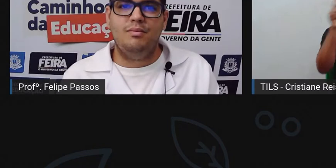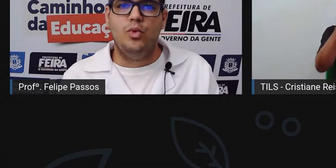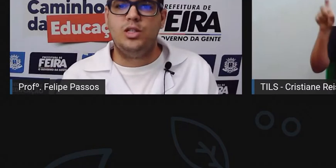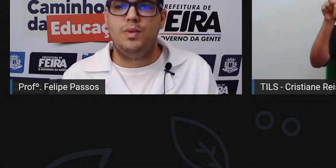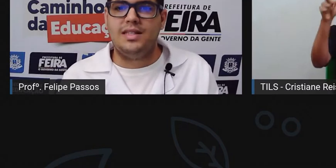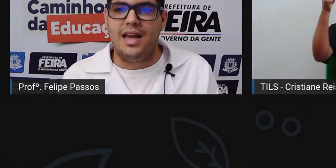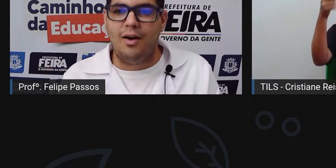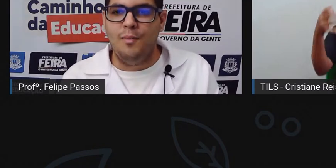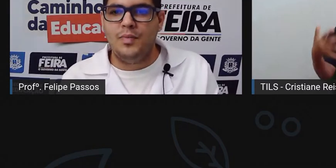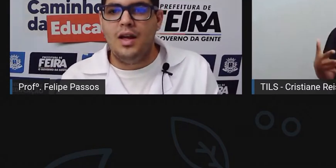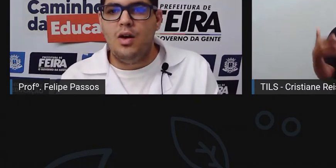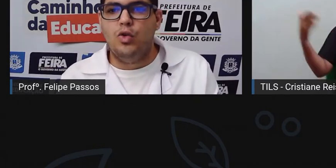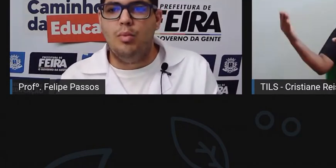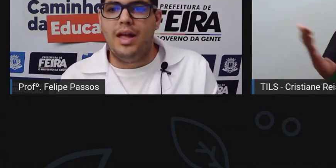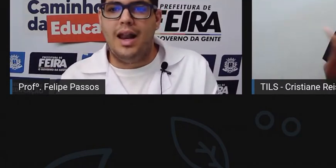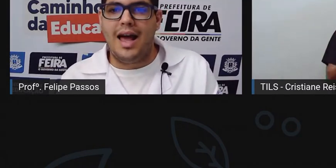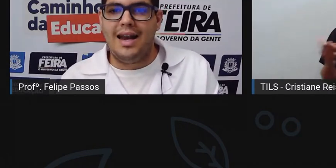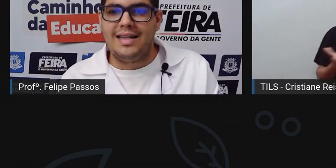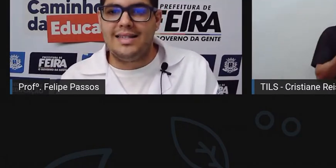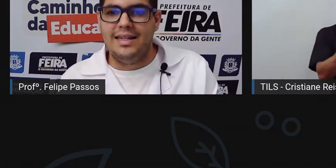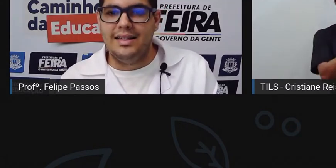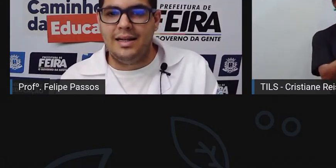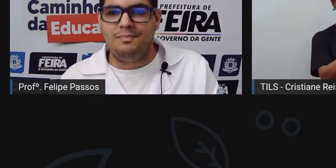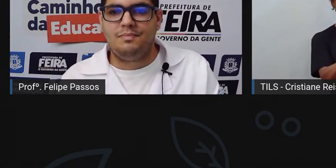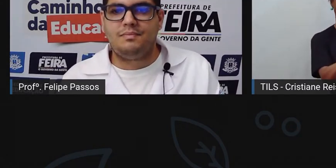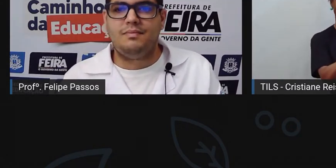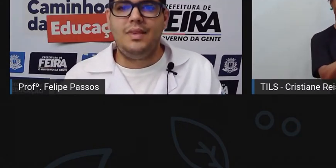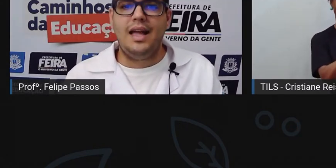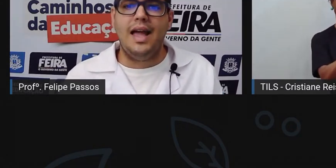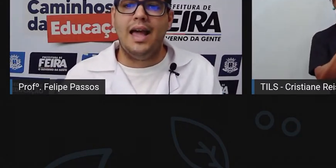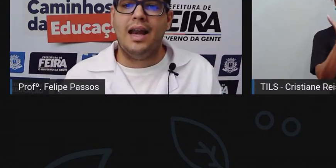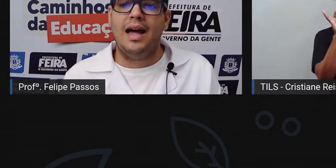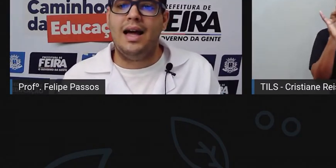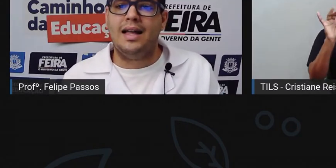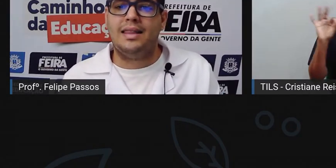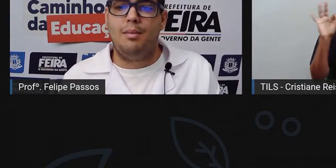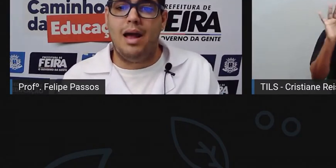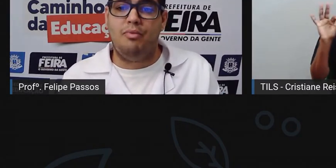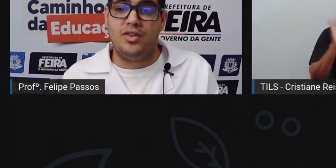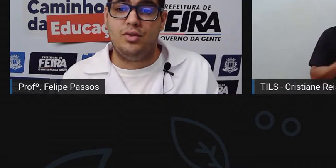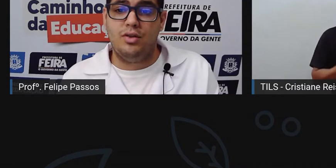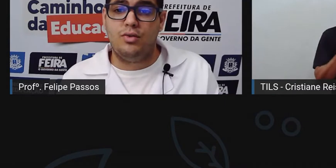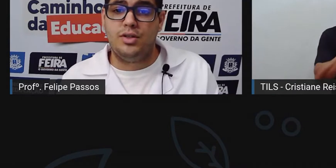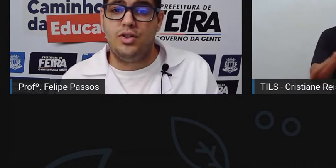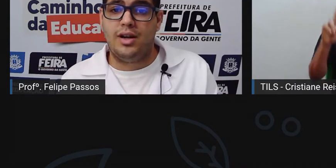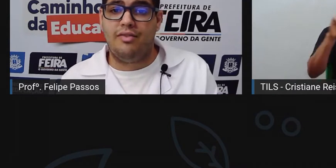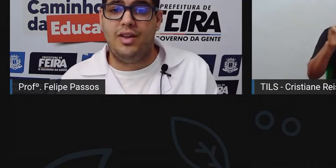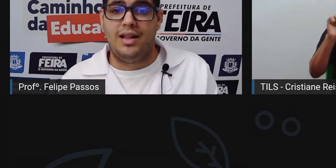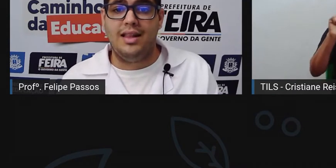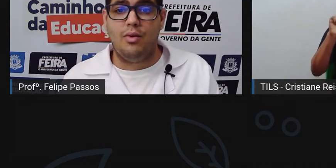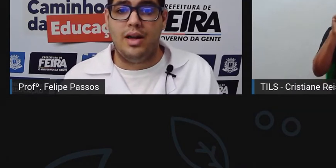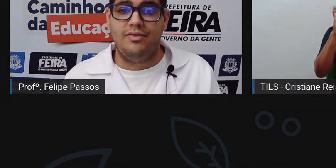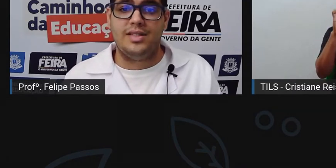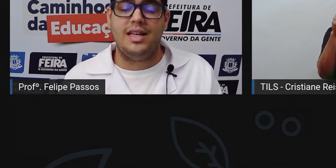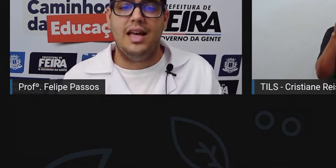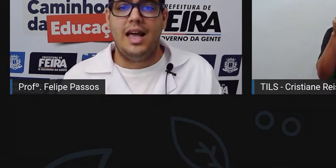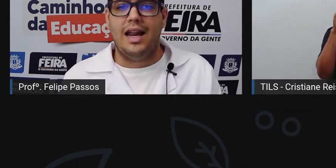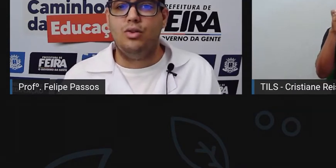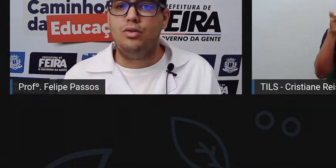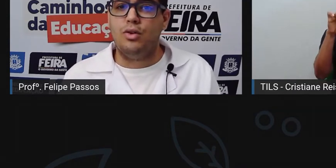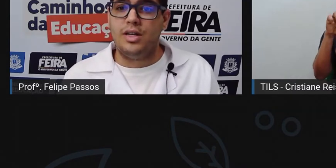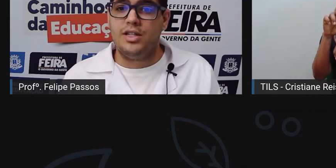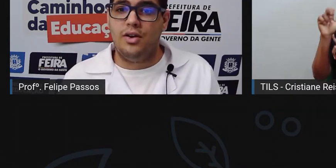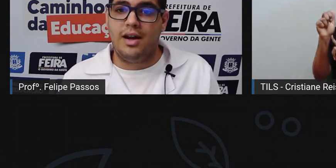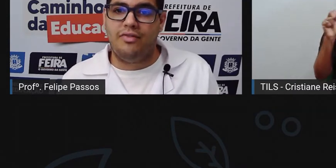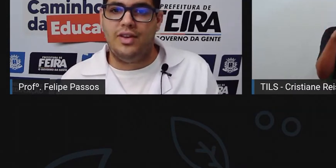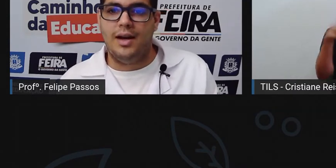muito especial. O nome dela é Alessandra, ela é professora do curso de Geografia lá na Uefes, ela